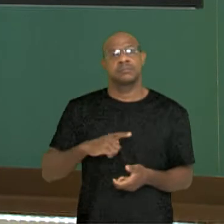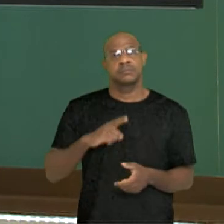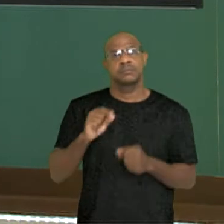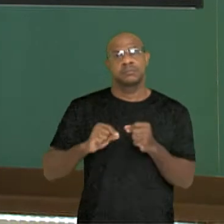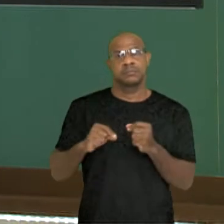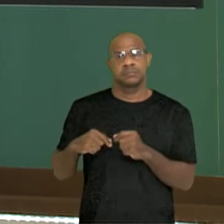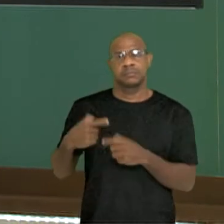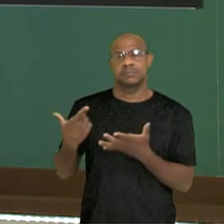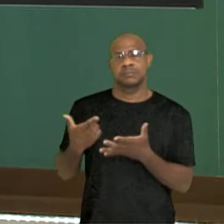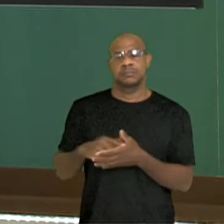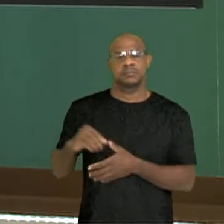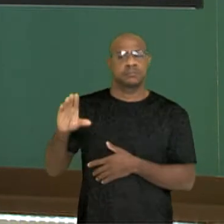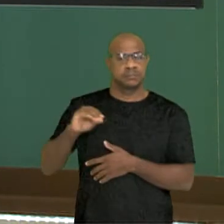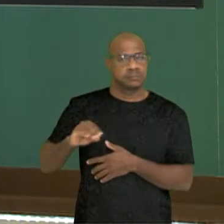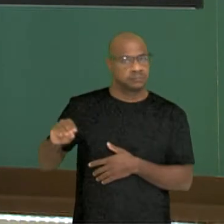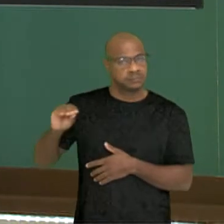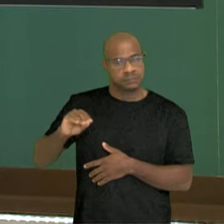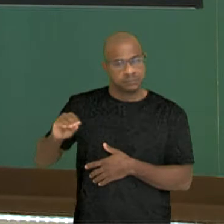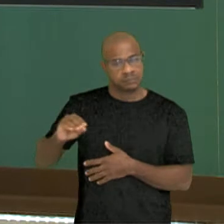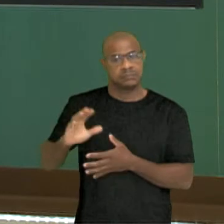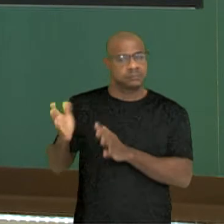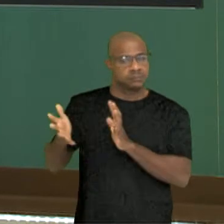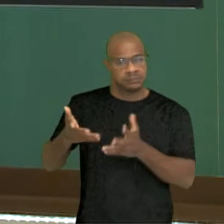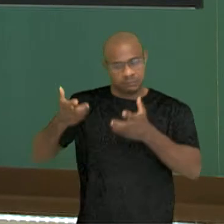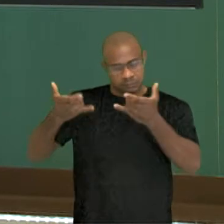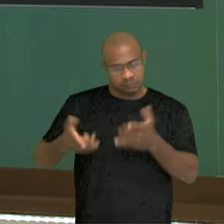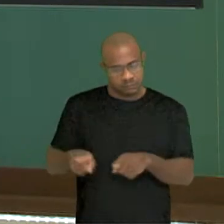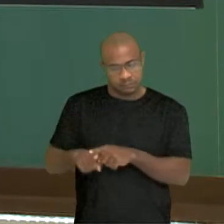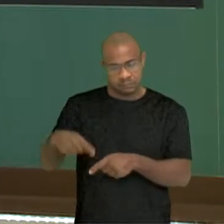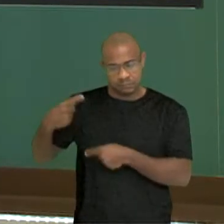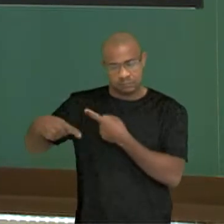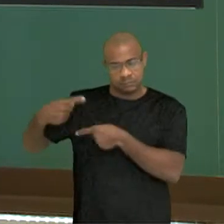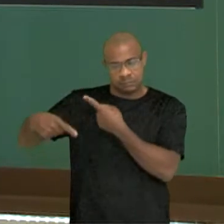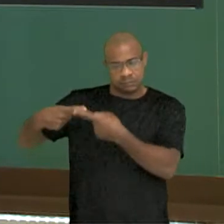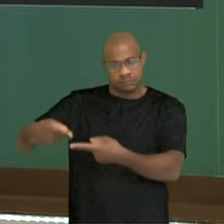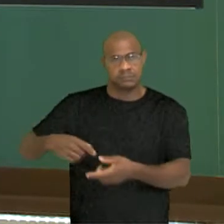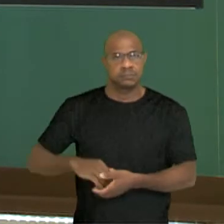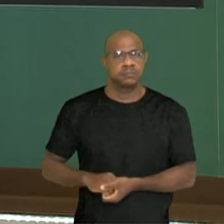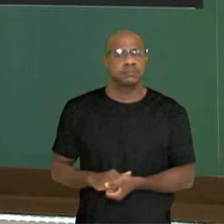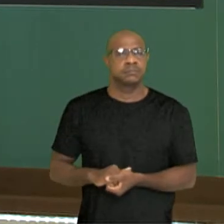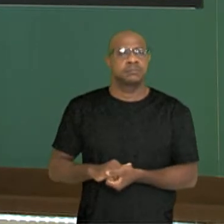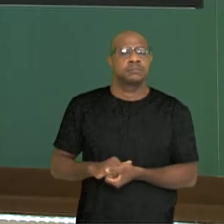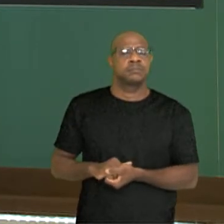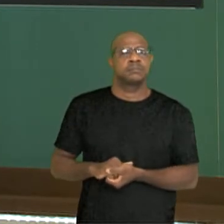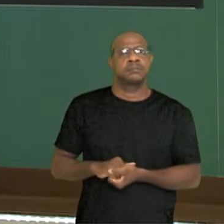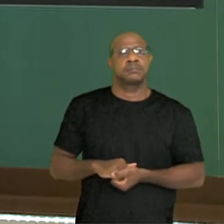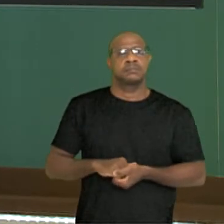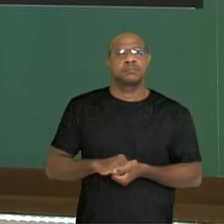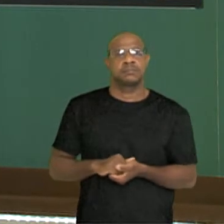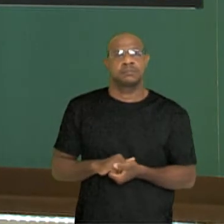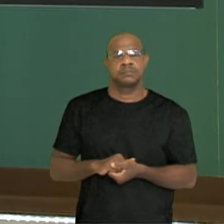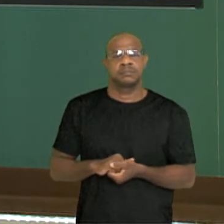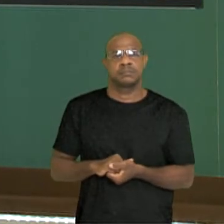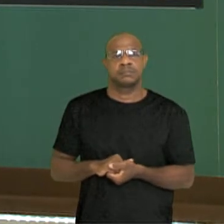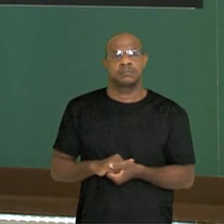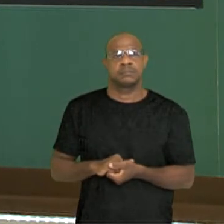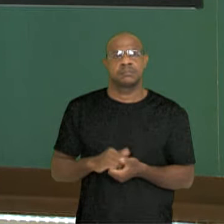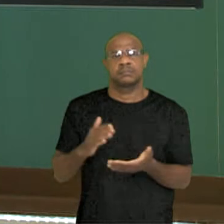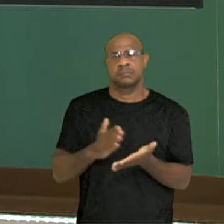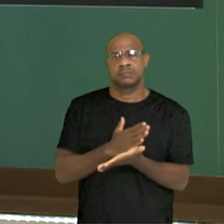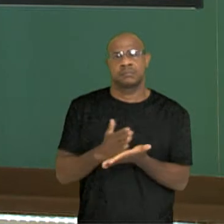pela fala de forma oral de uma geração para a outra. A conocer algumas expressões.